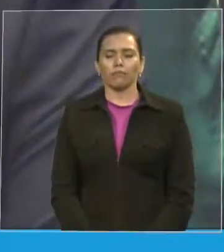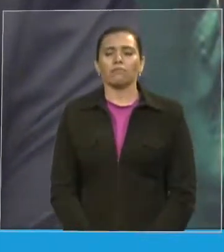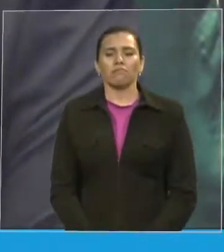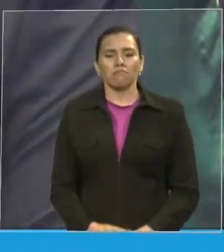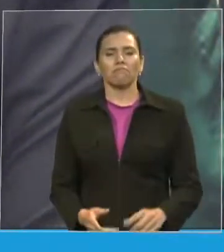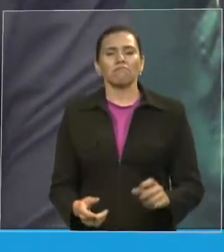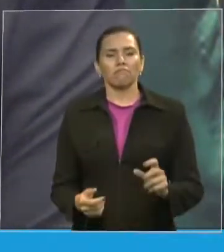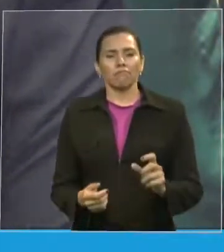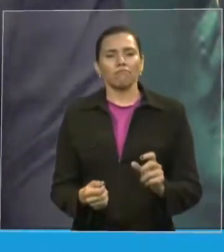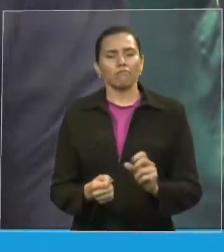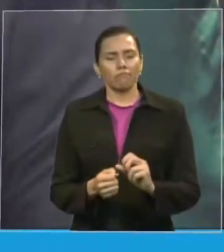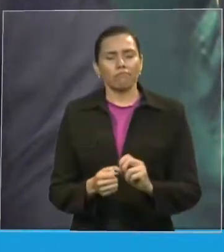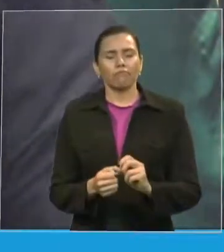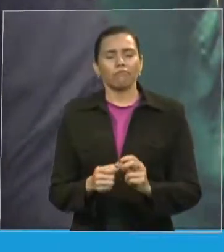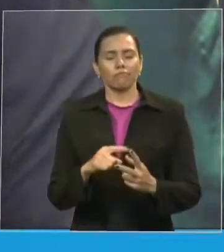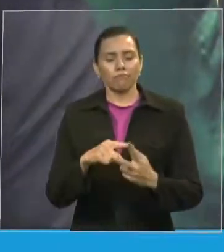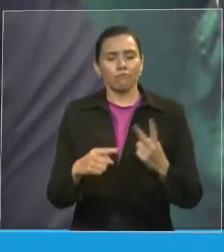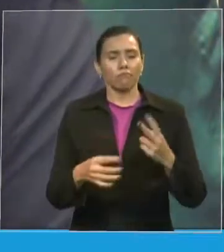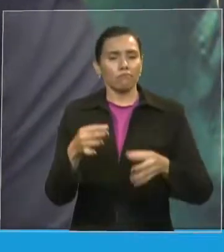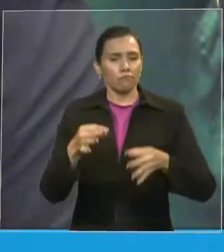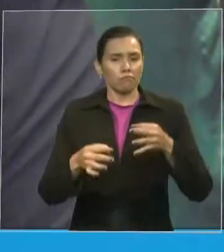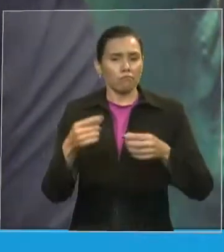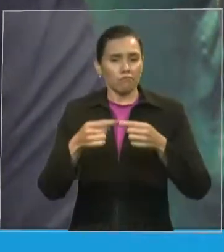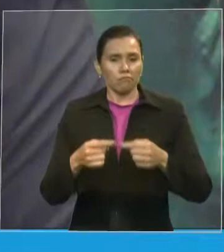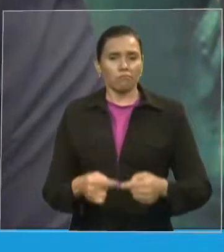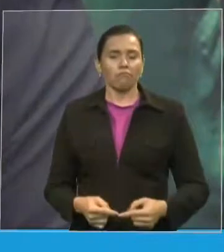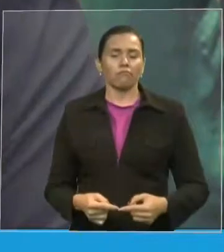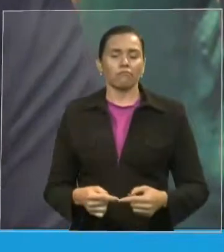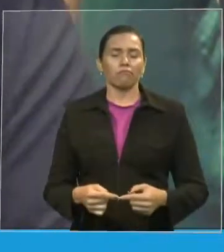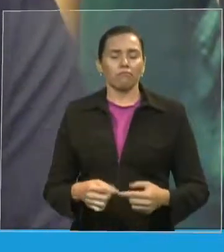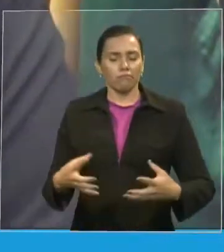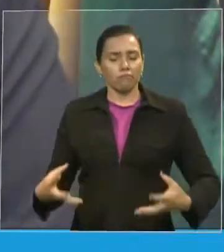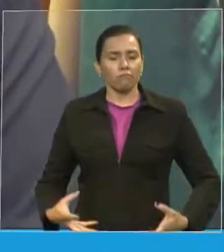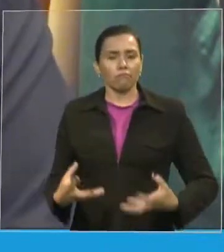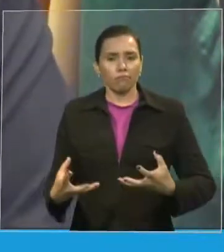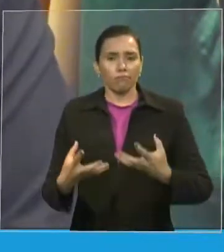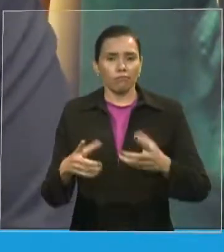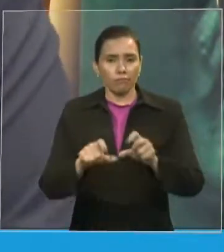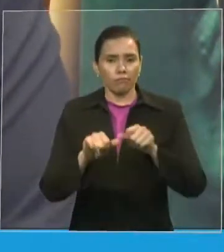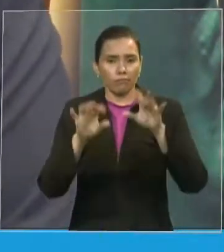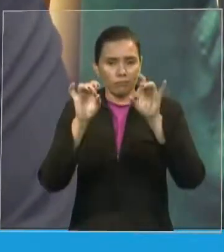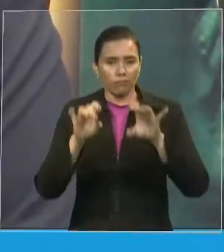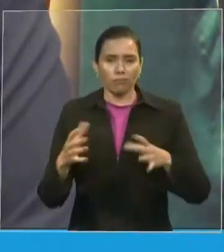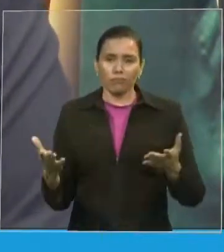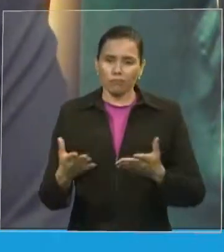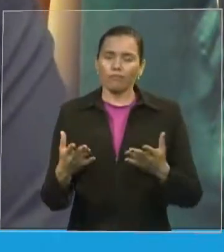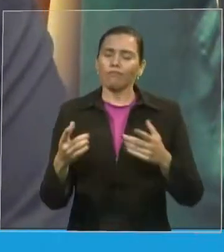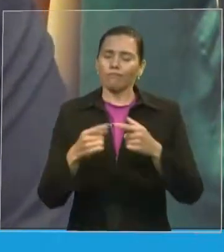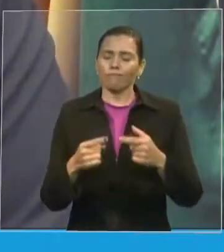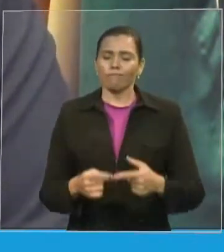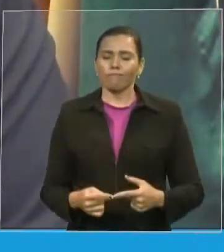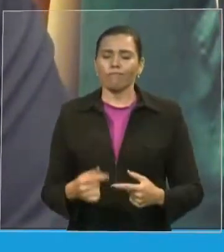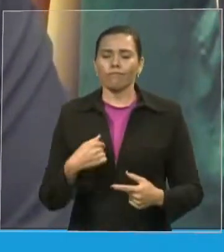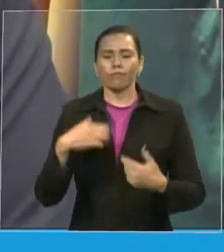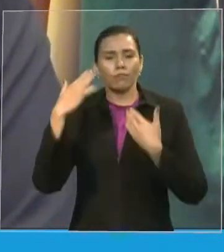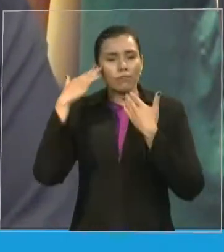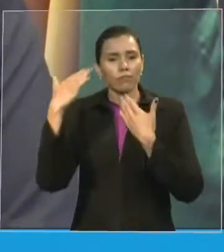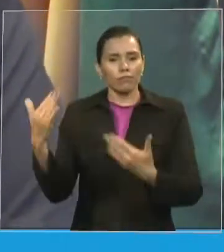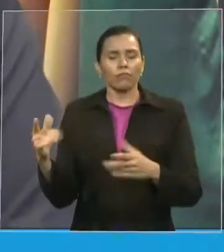E agradecer ao nosso querido deputado que